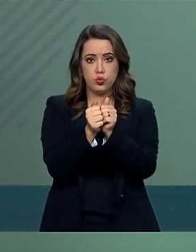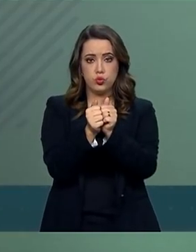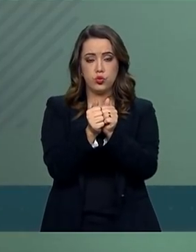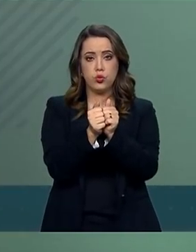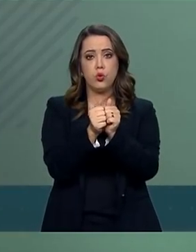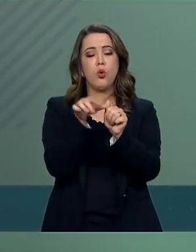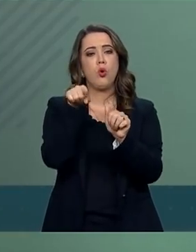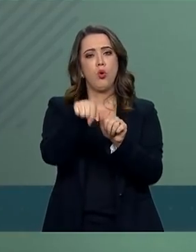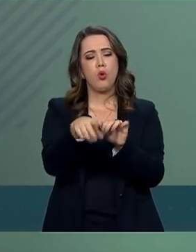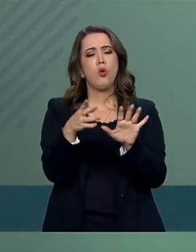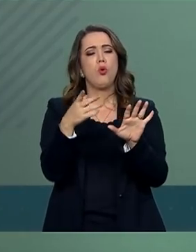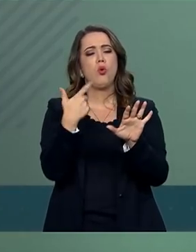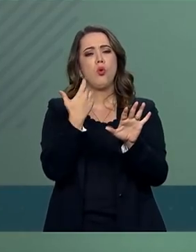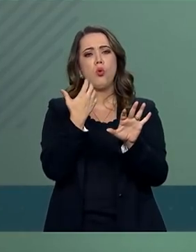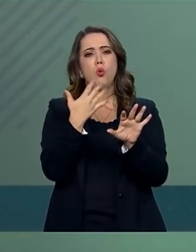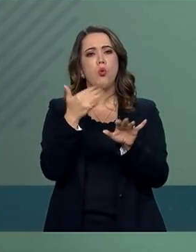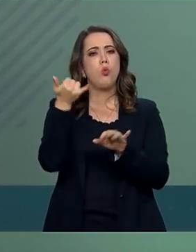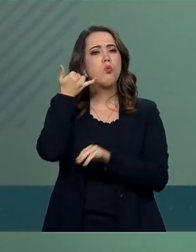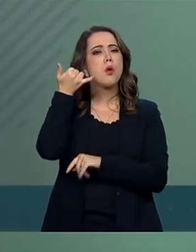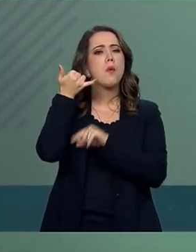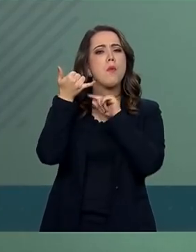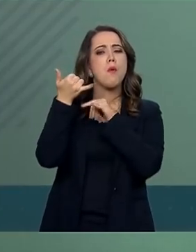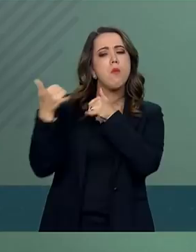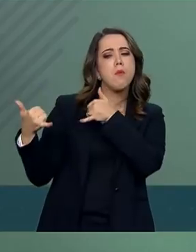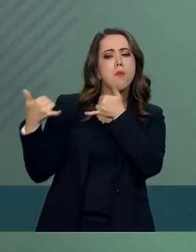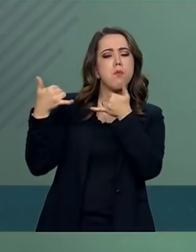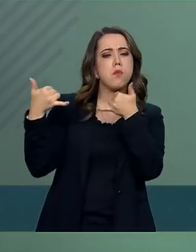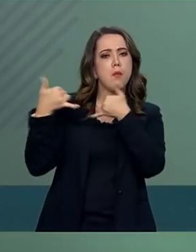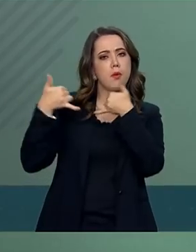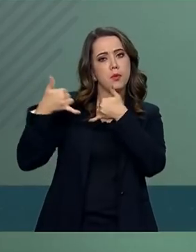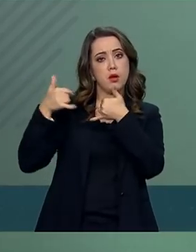-prefeito de Nova Iorque, Rudolf Giuliani.